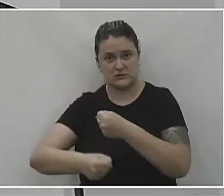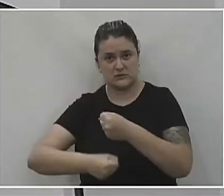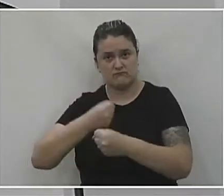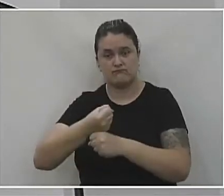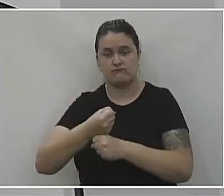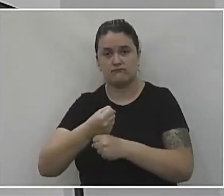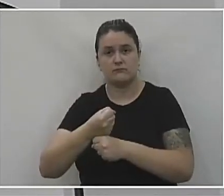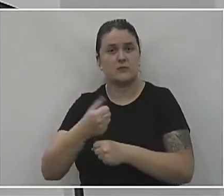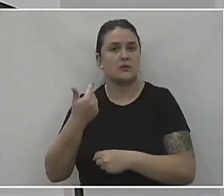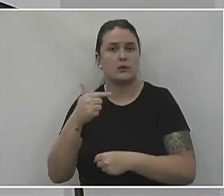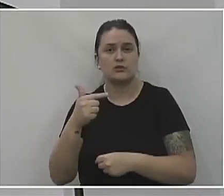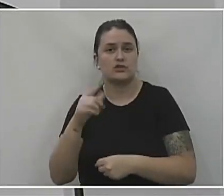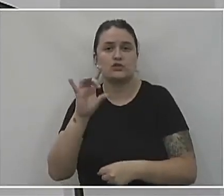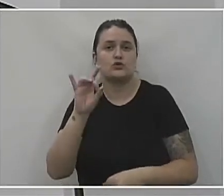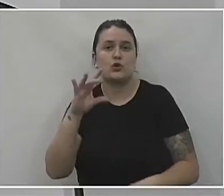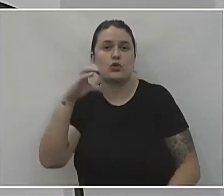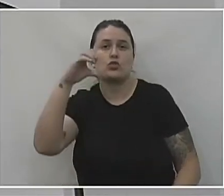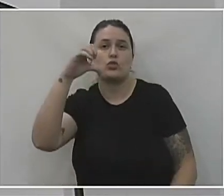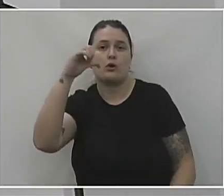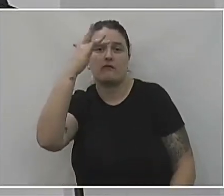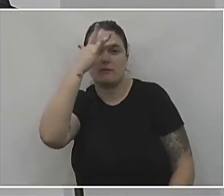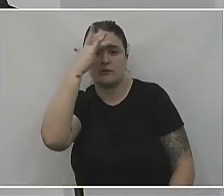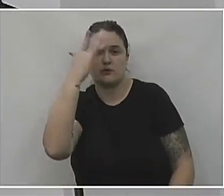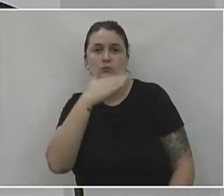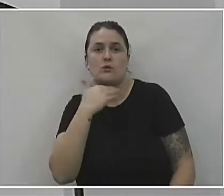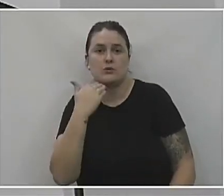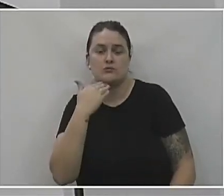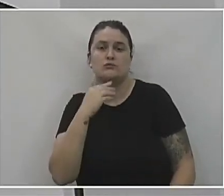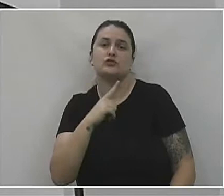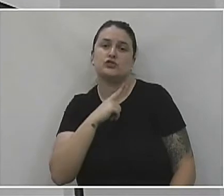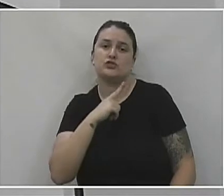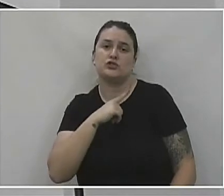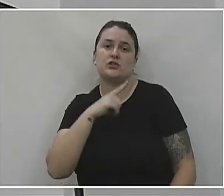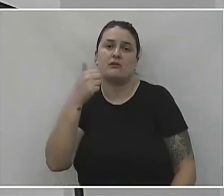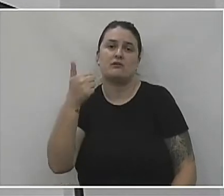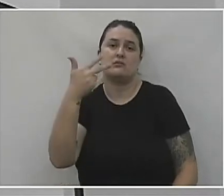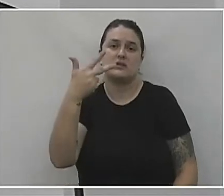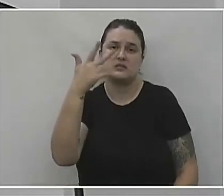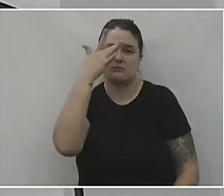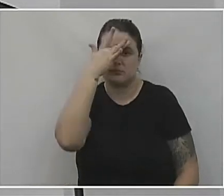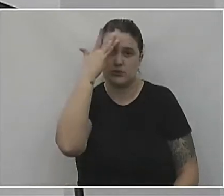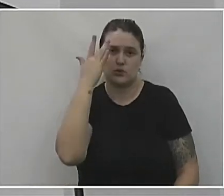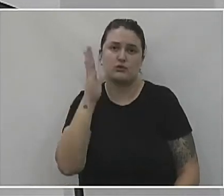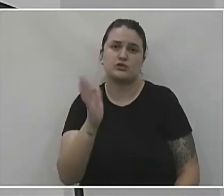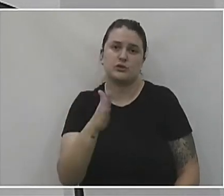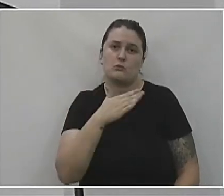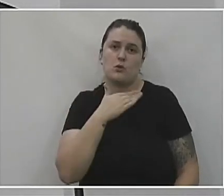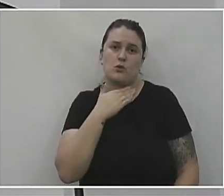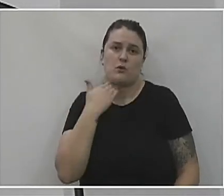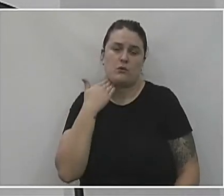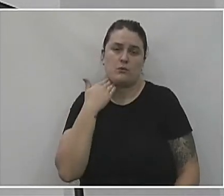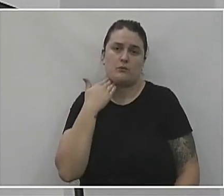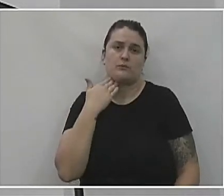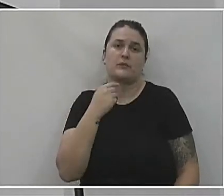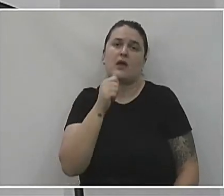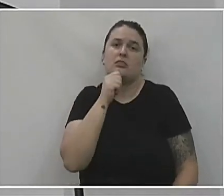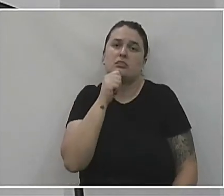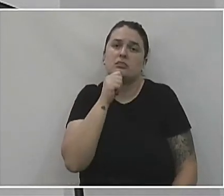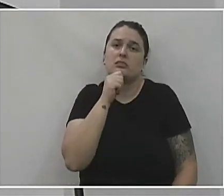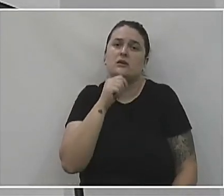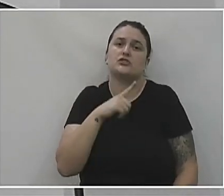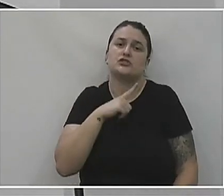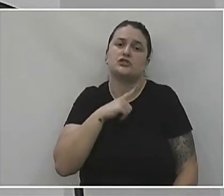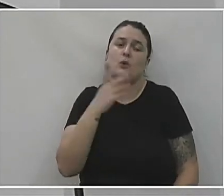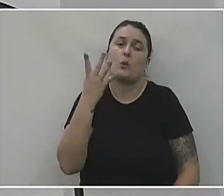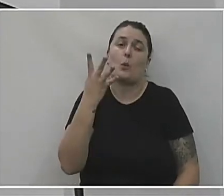não tinham somente 9 óbitos, mas sim 13 óbitos. Tinham 4 óbitos que faziam parte ainda de novembro e